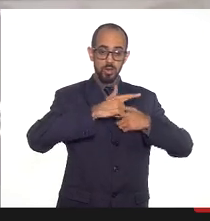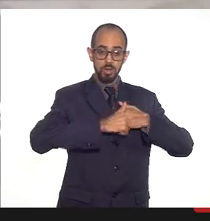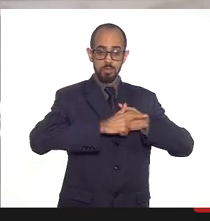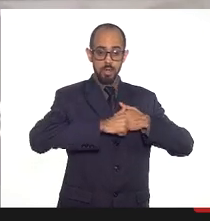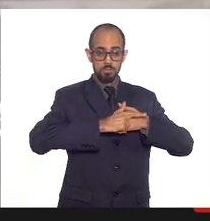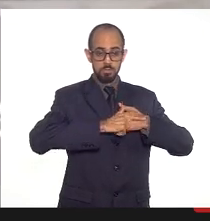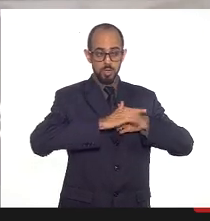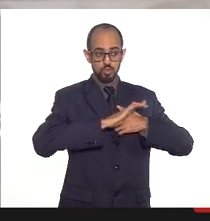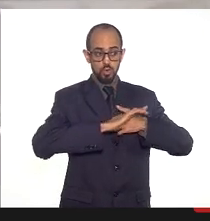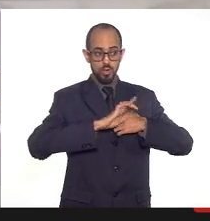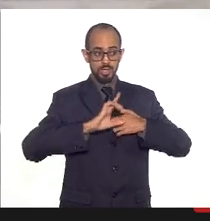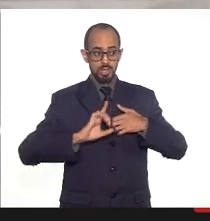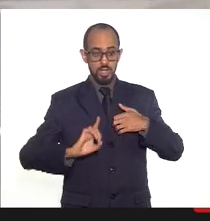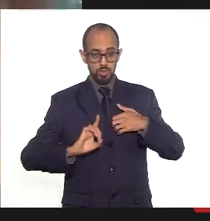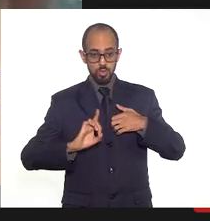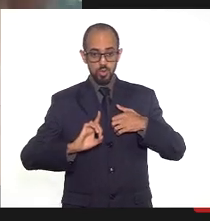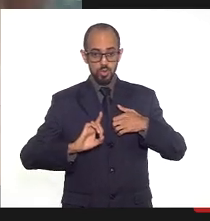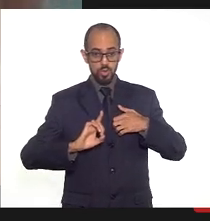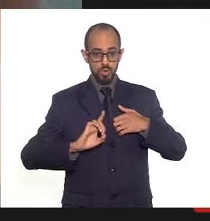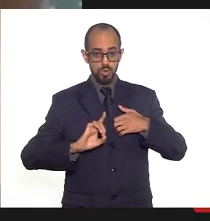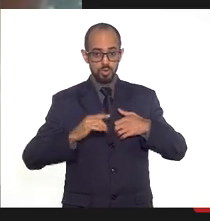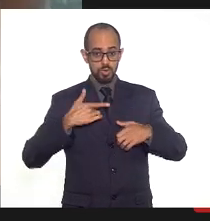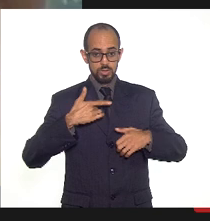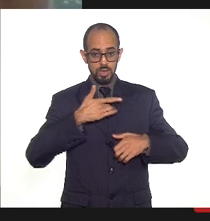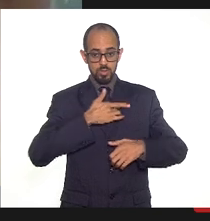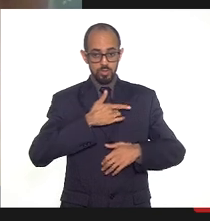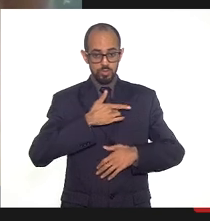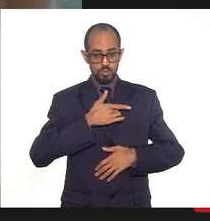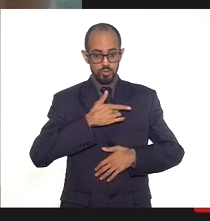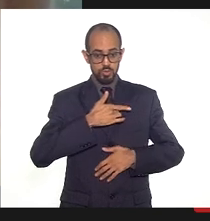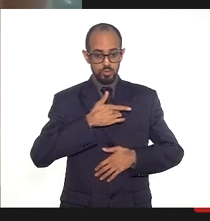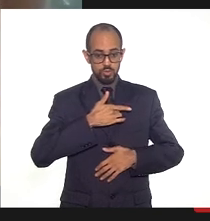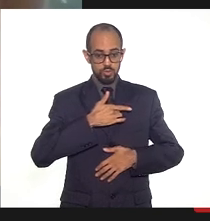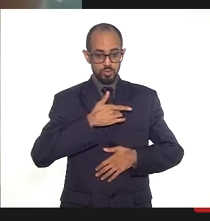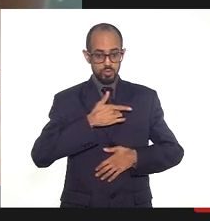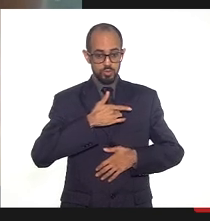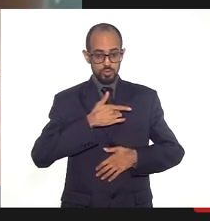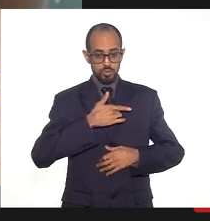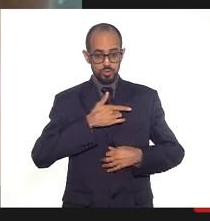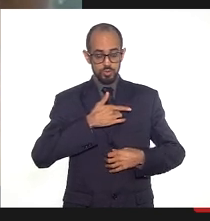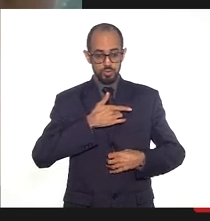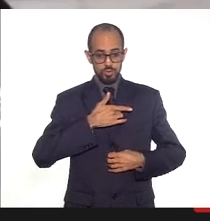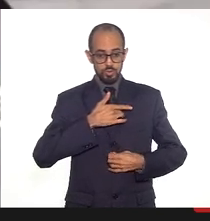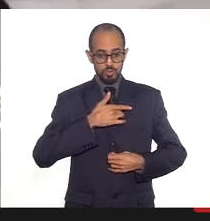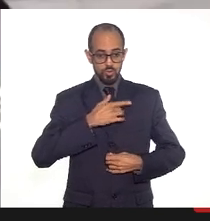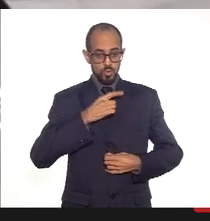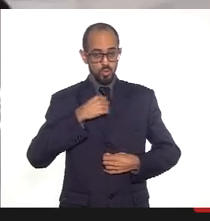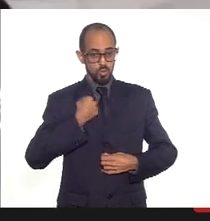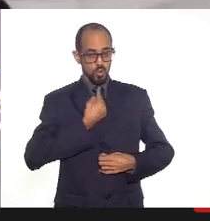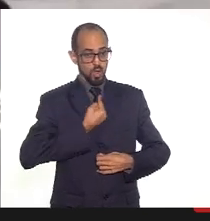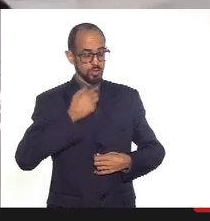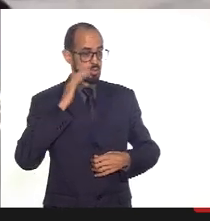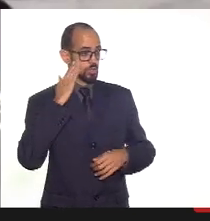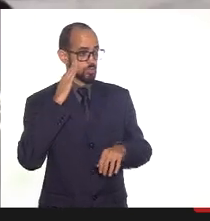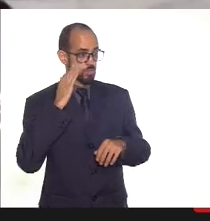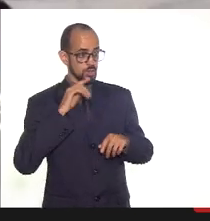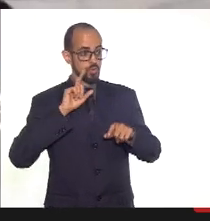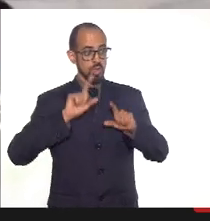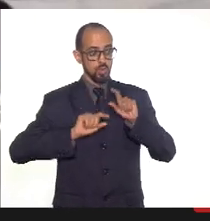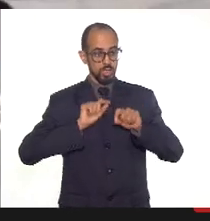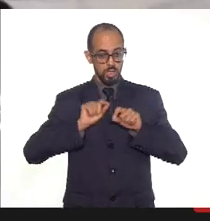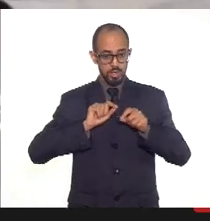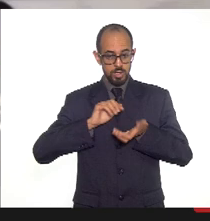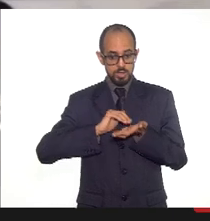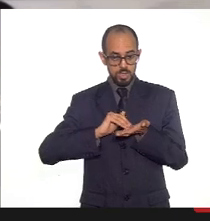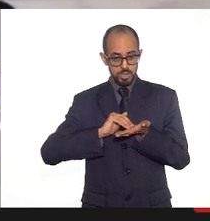coordenador da saúde. Desculpa, Deputada, eu não ouvi o final. O nosso entendimento é que a Secretaria